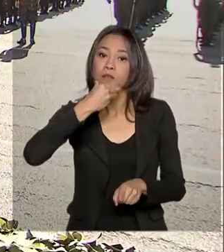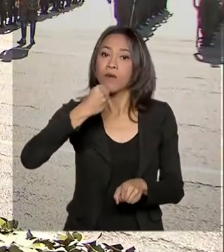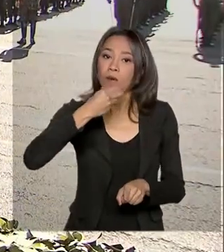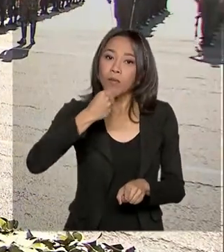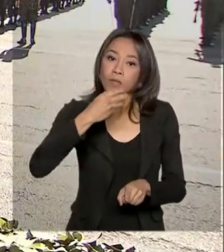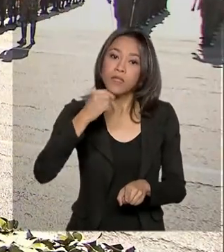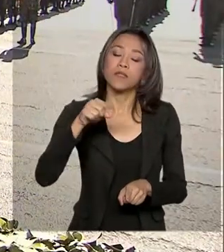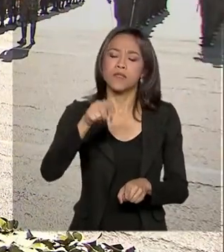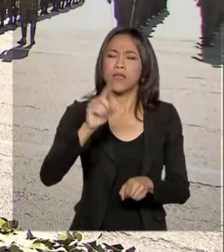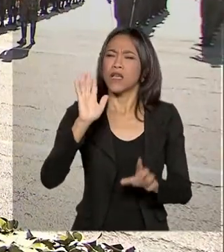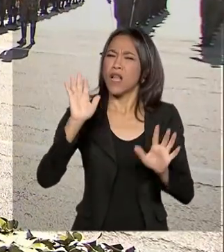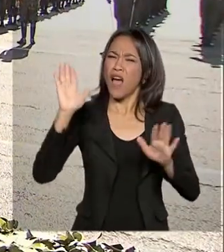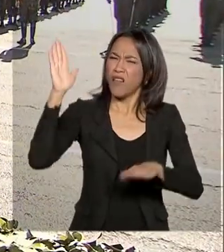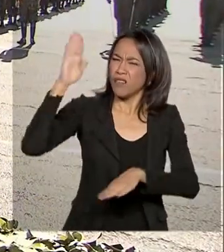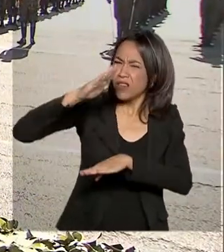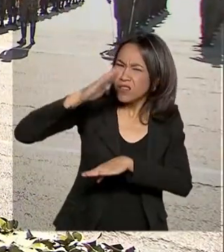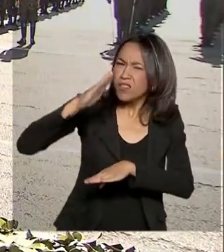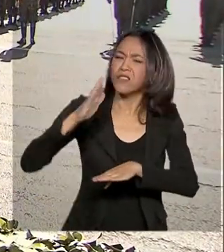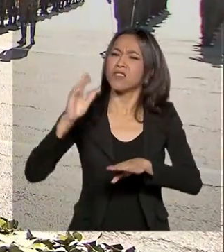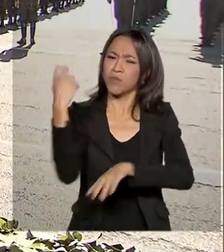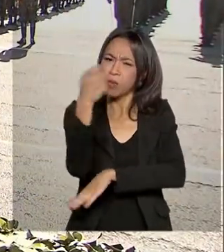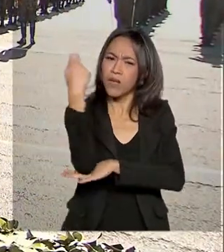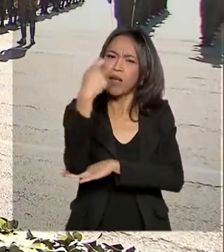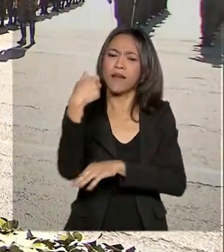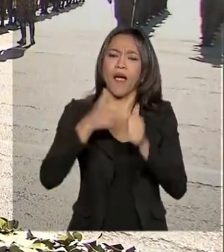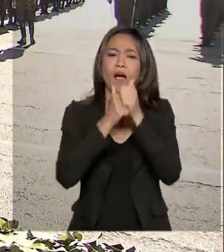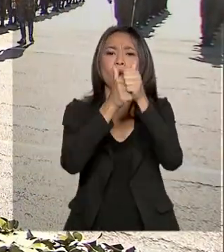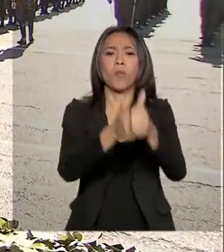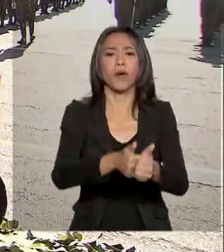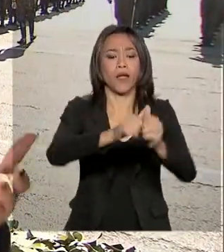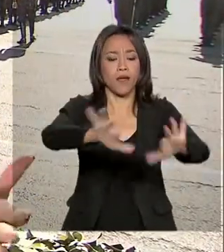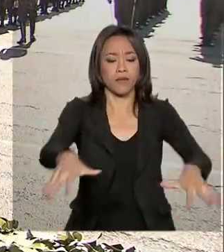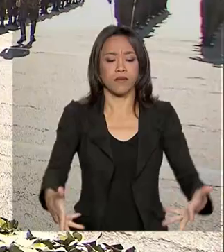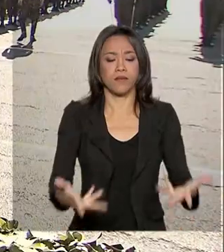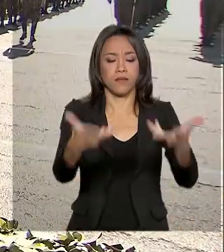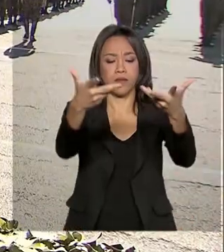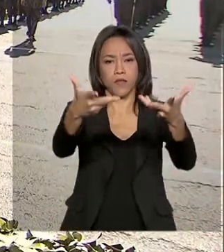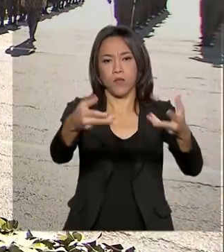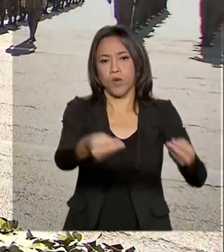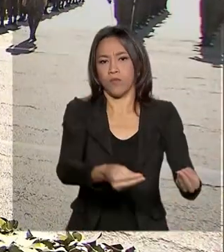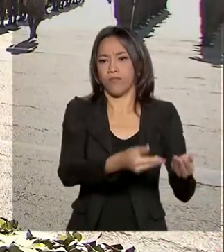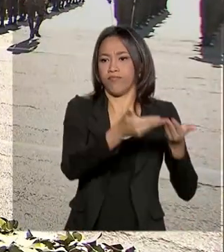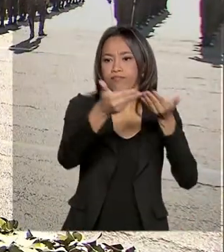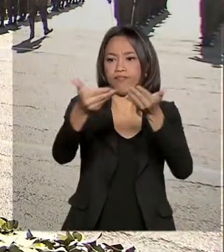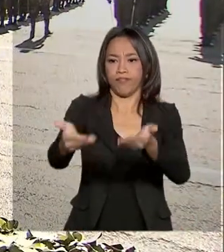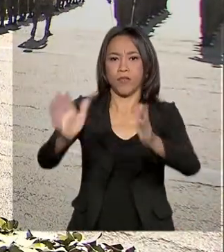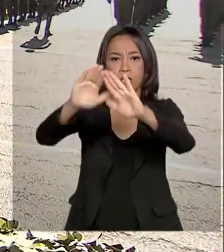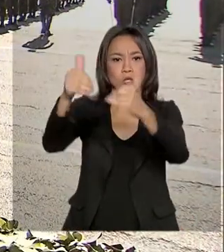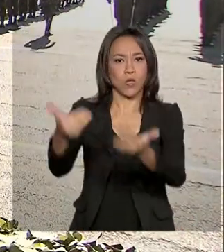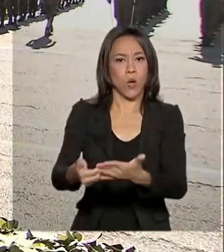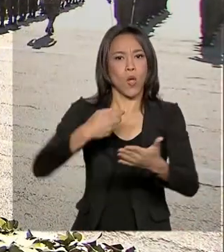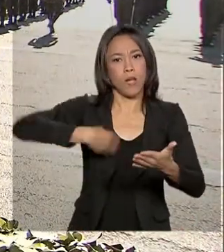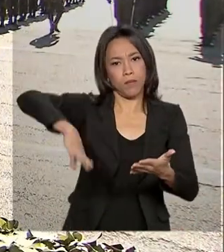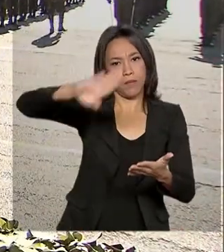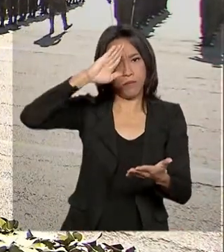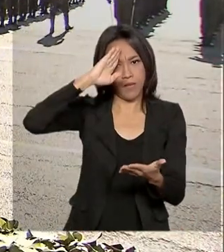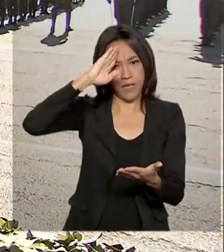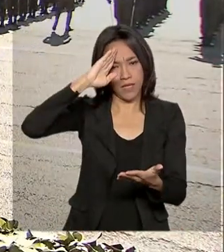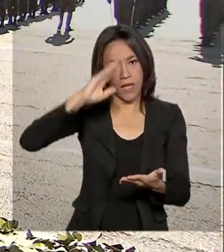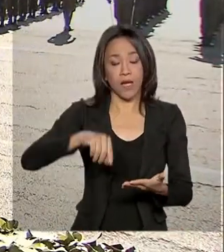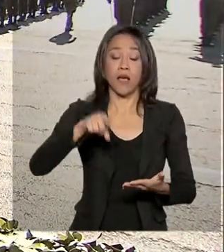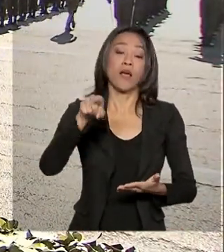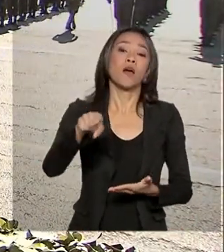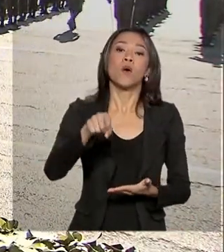em Porto Alegre, o vice-presidente acompanha a cerimônia de passagem de comando do Colégio Militar. O coronel Saúl